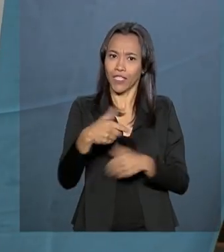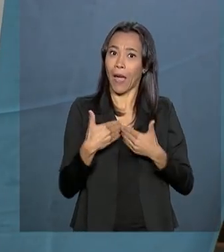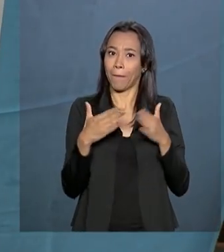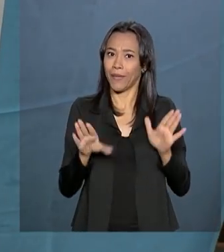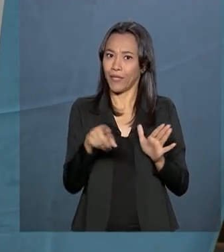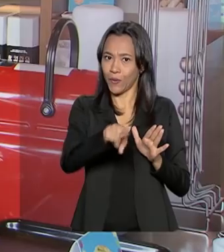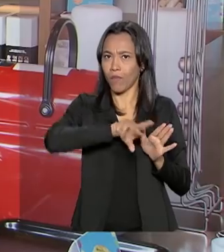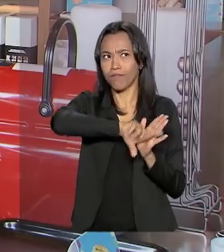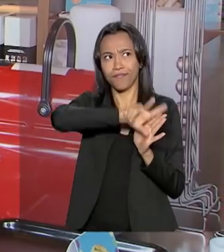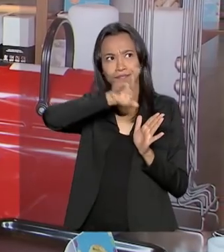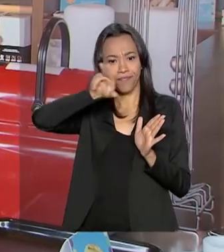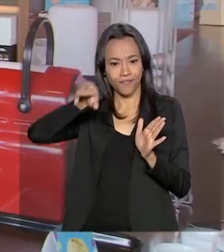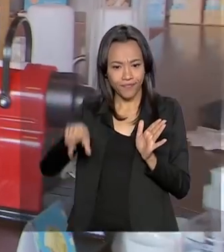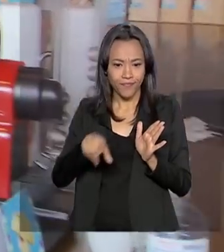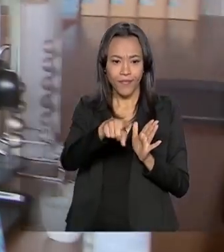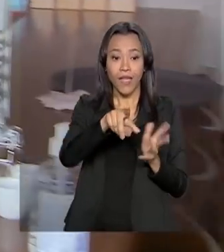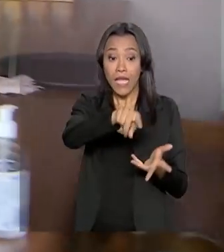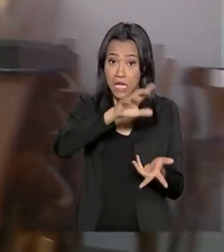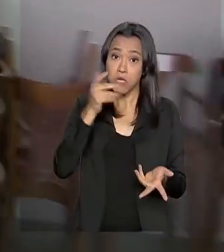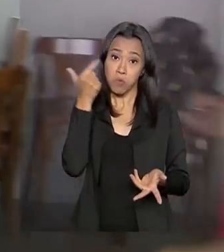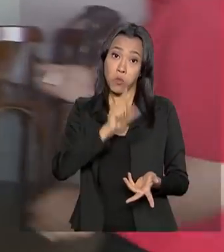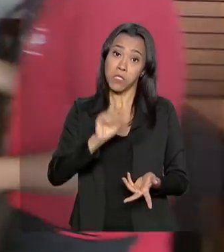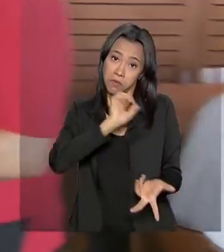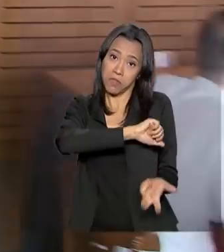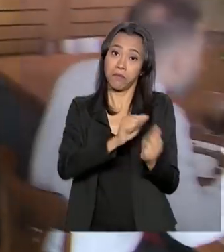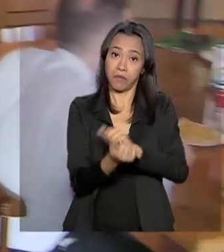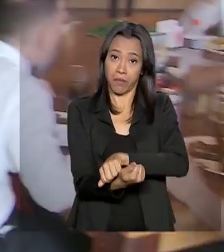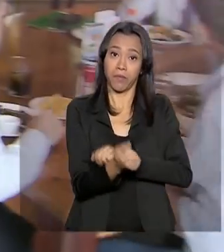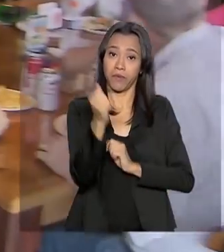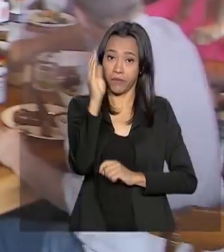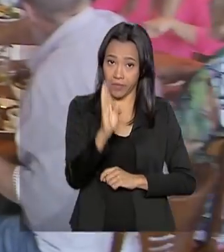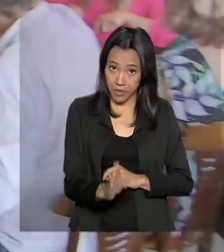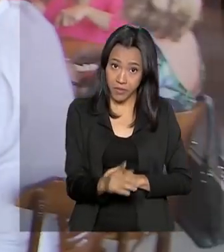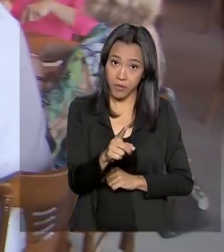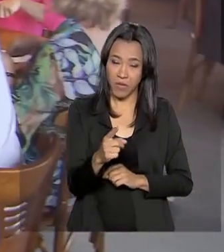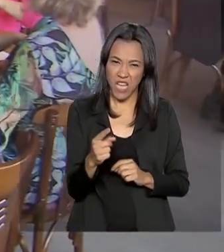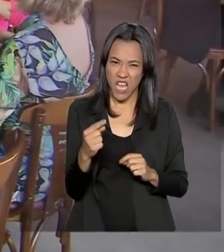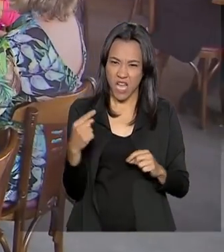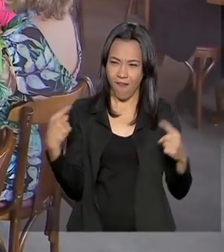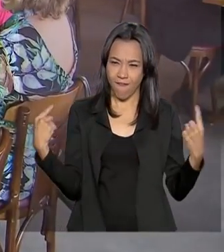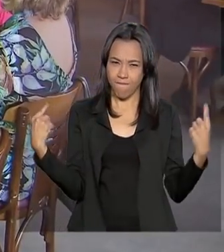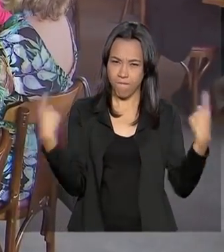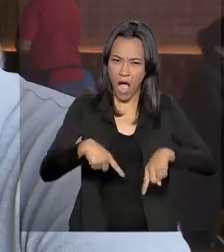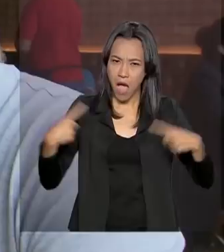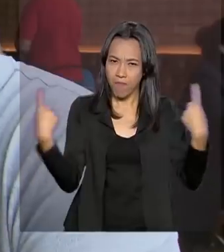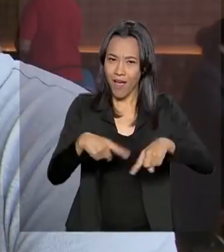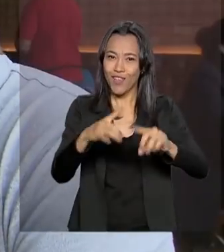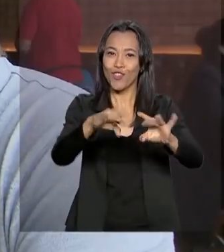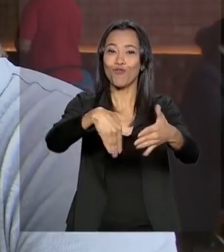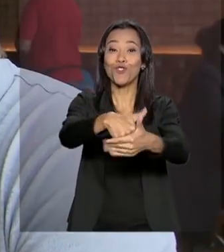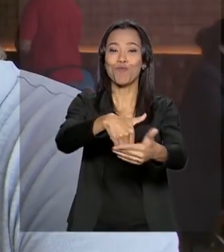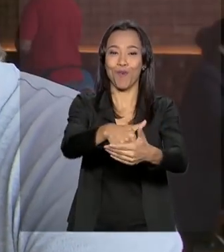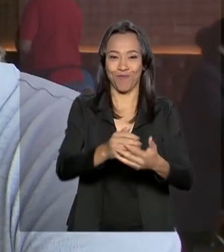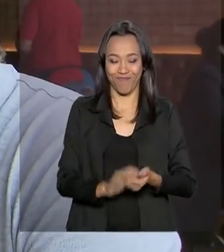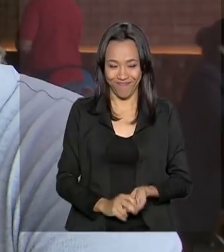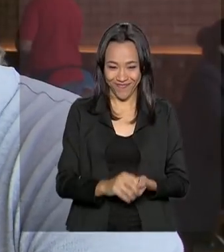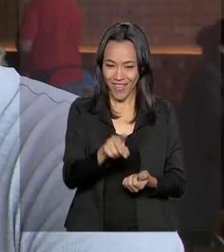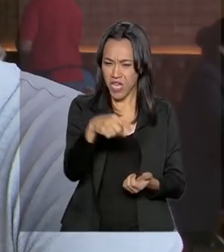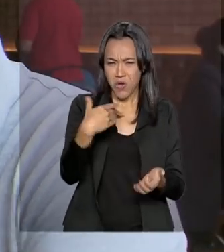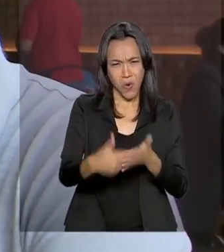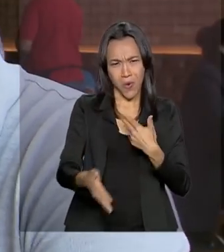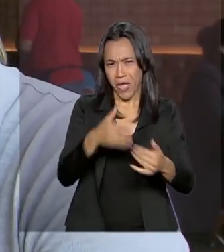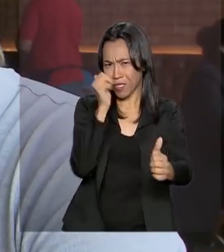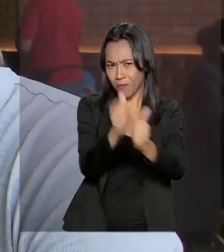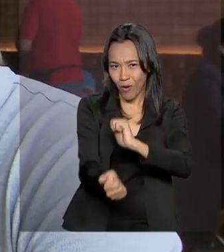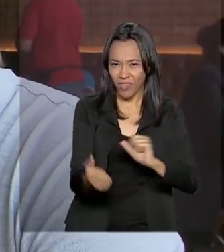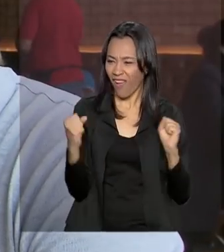decoração. A adaptação no país foi tranquila e rivalidade mesmo só no futebol. Na hora que jogamos qualquer esporte, qualquer